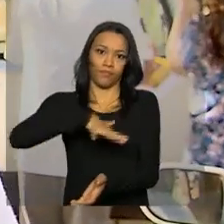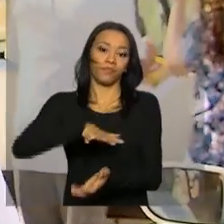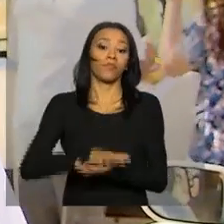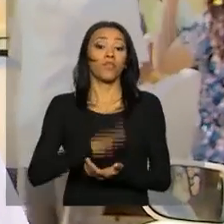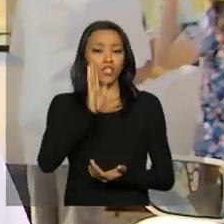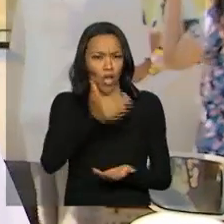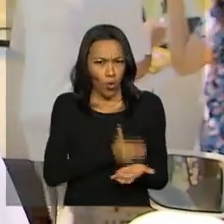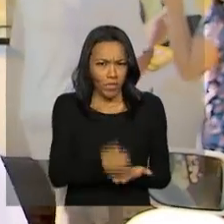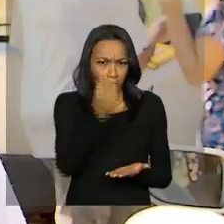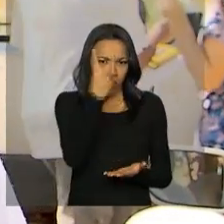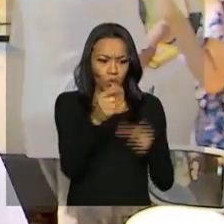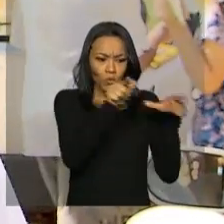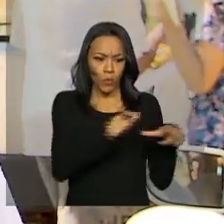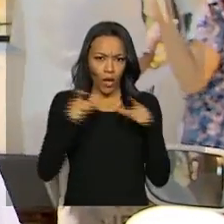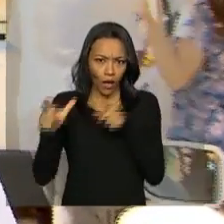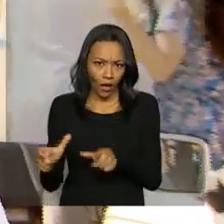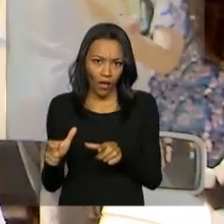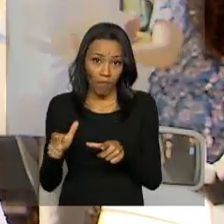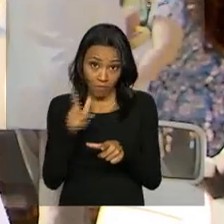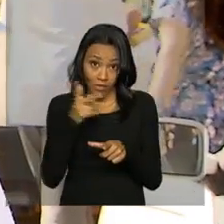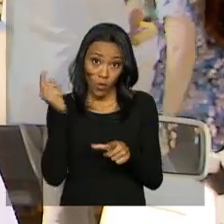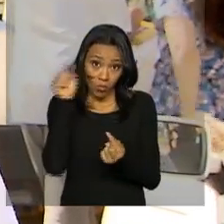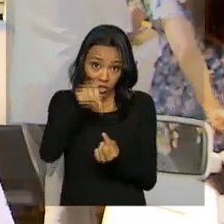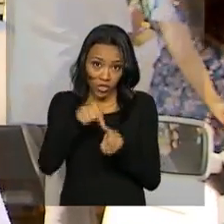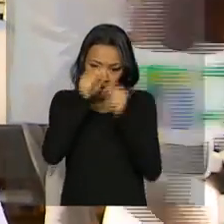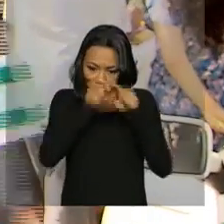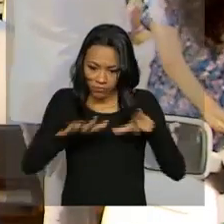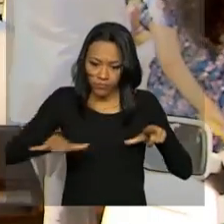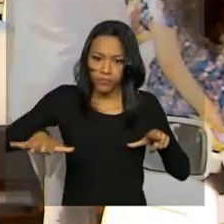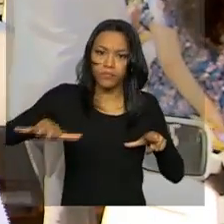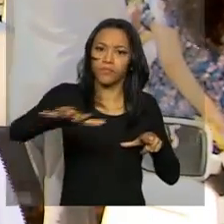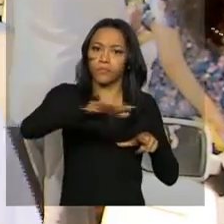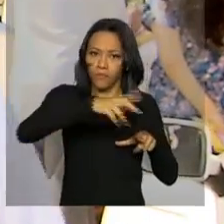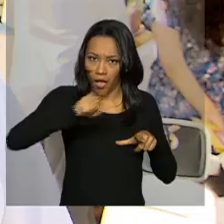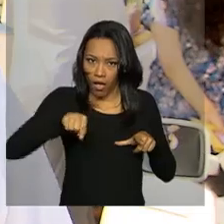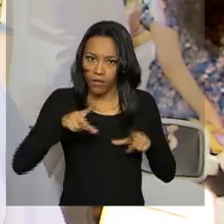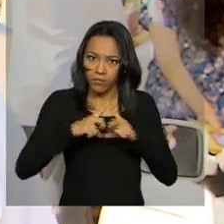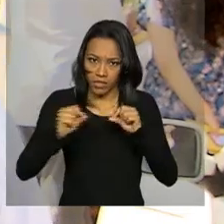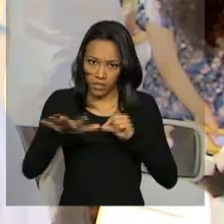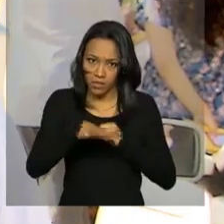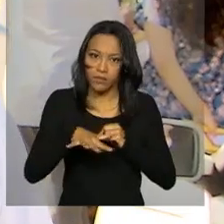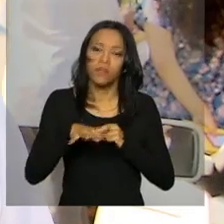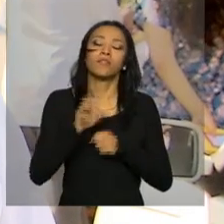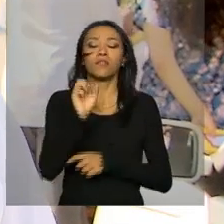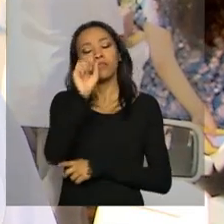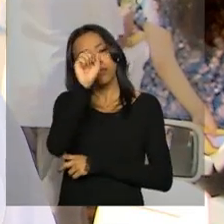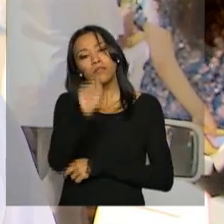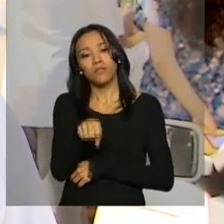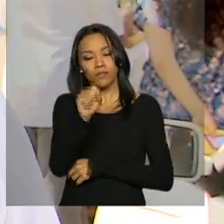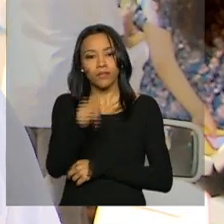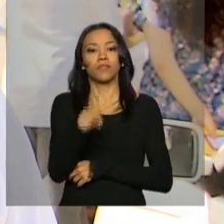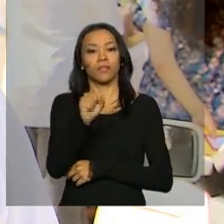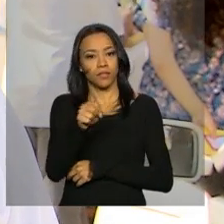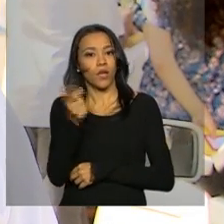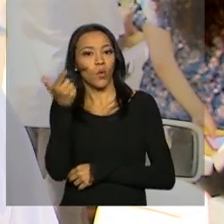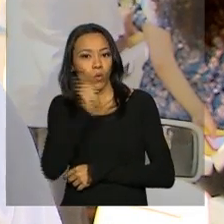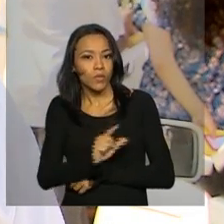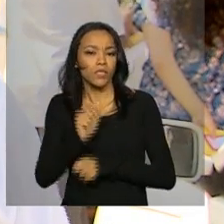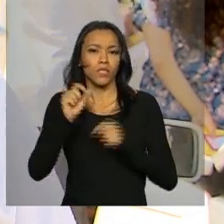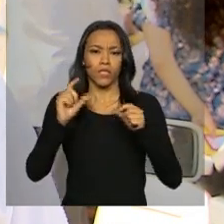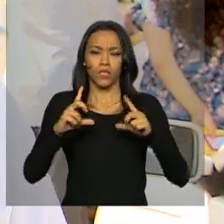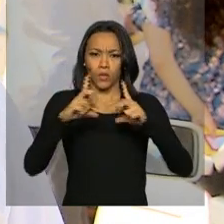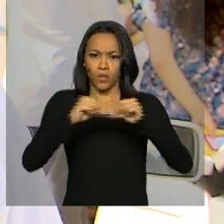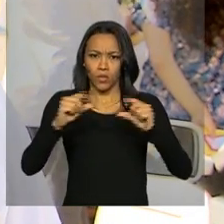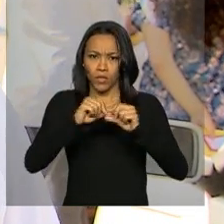dois bairros, mas a meta é chegar a toda a zona rural do Distrito Federal? Isso, a meta é chegar a toda a área rural do Distrito